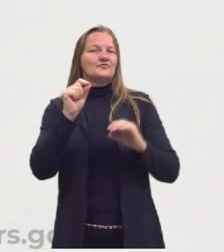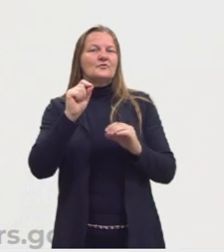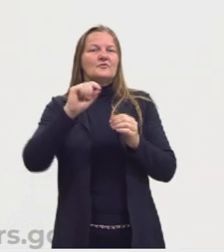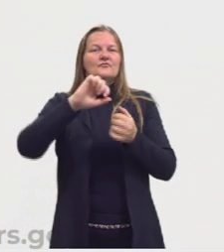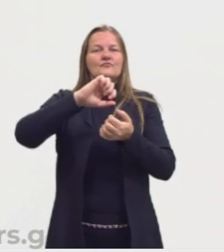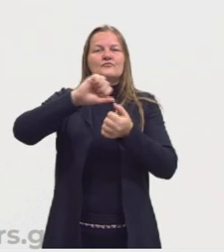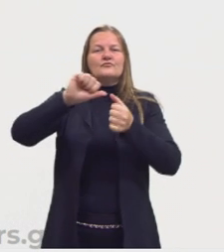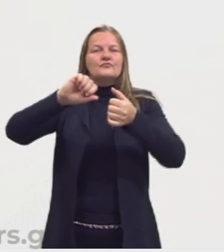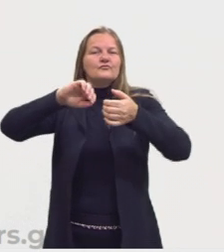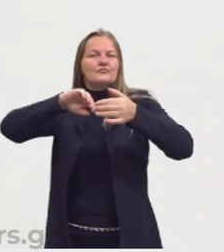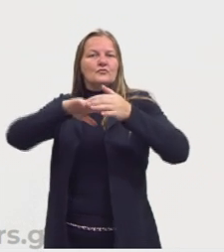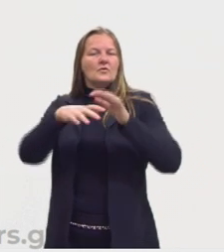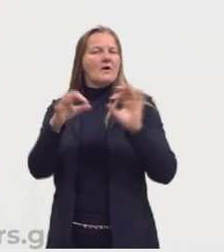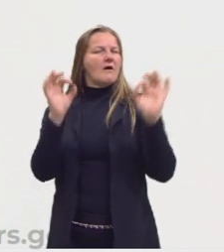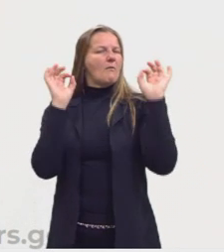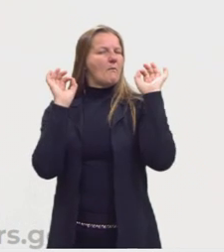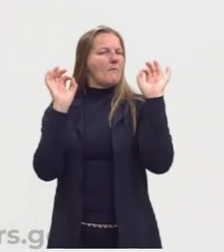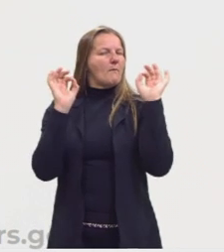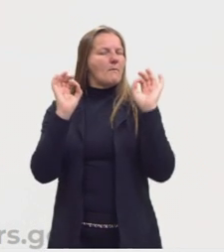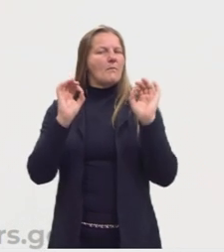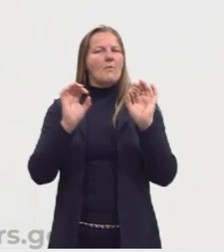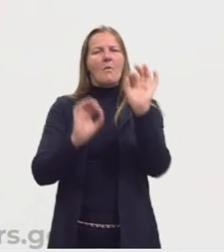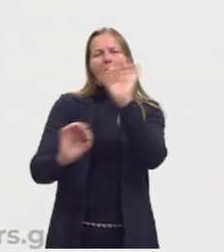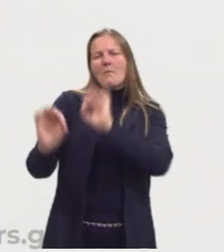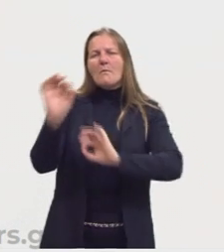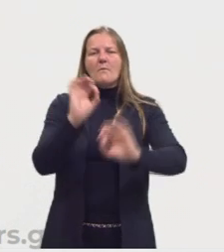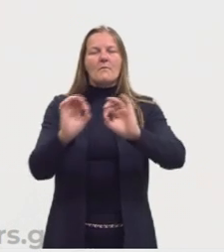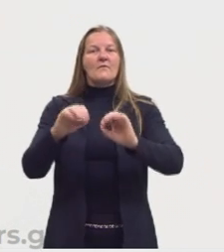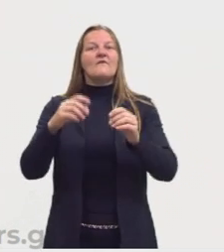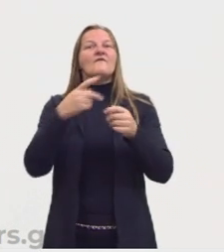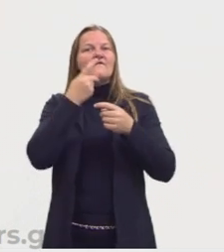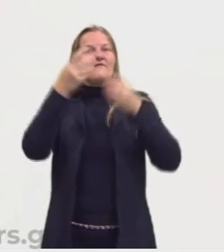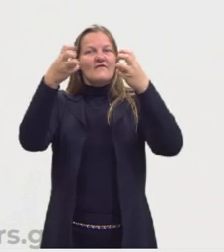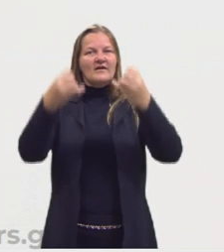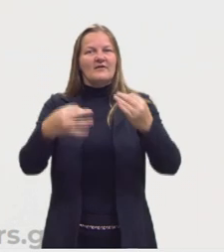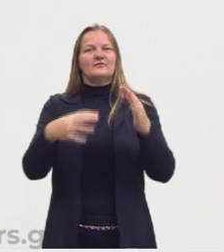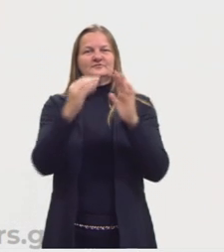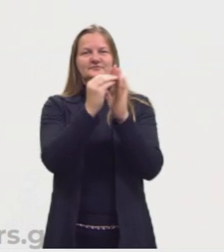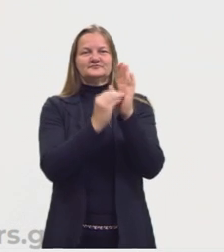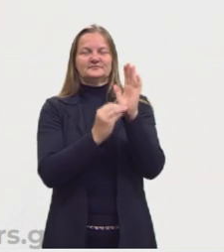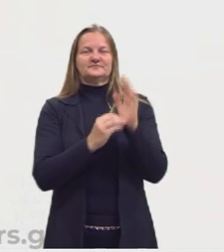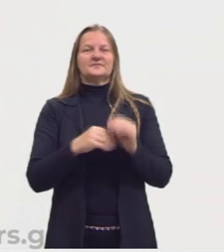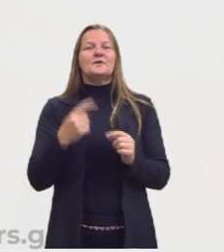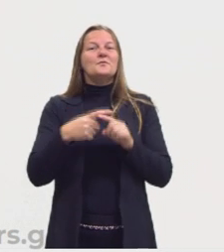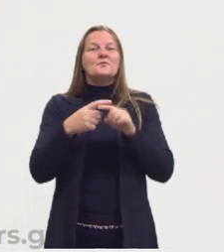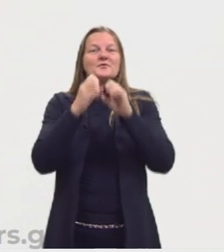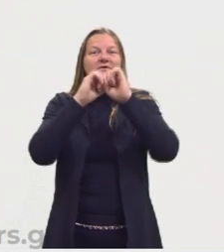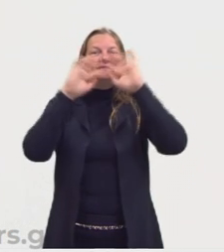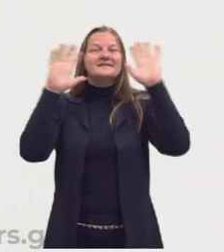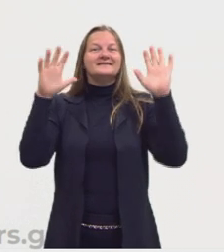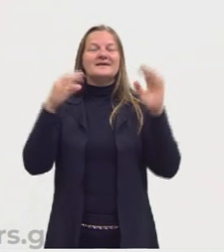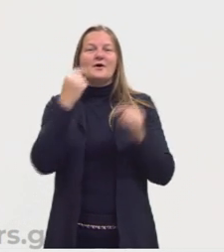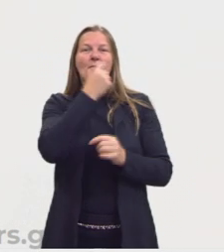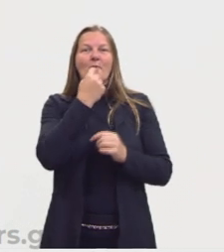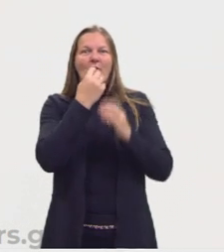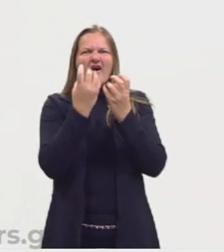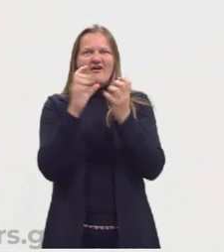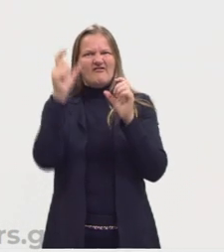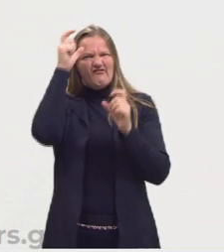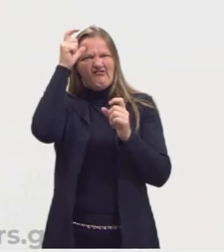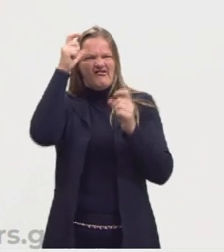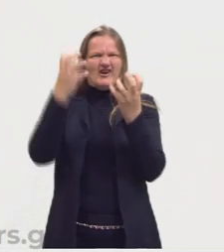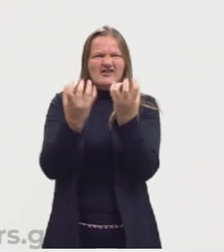Ser muito luxuoso, muito ornamentado, é sobre isso que a gente vai falar hoje. E a gente vai tentar entender por que existe um boca do inferno.